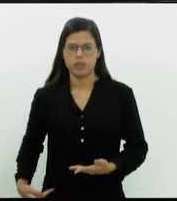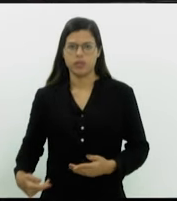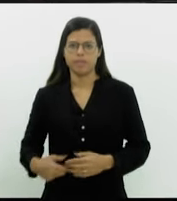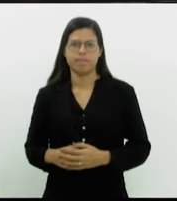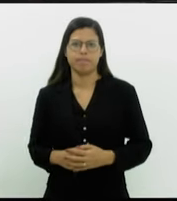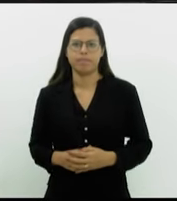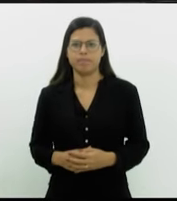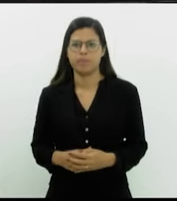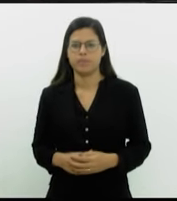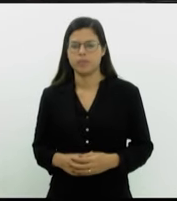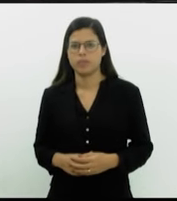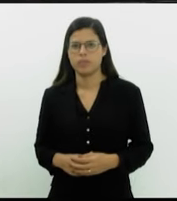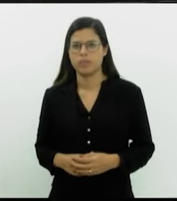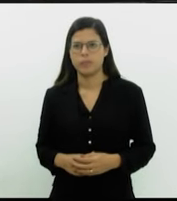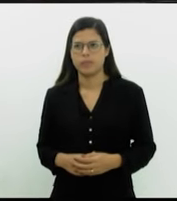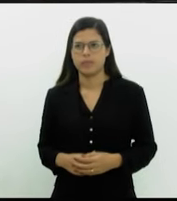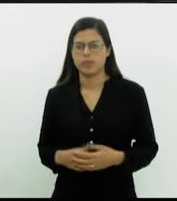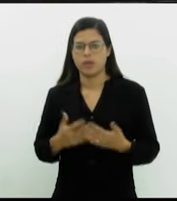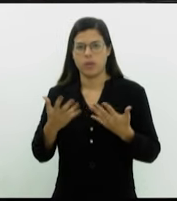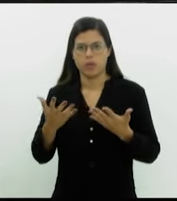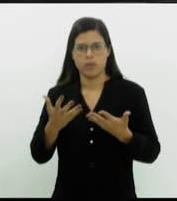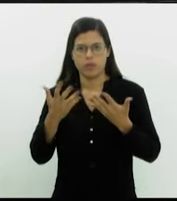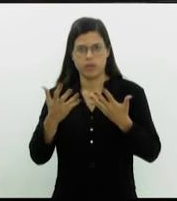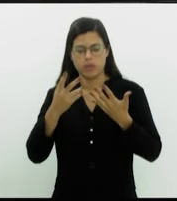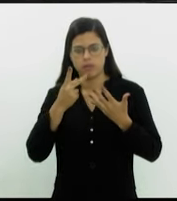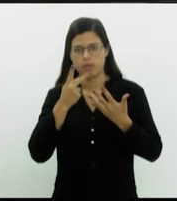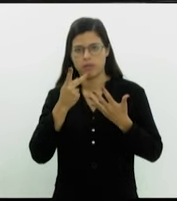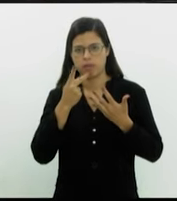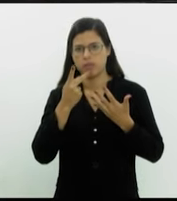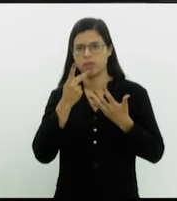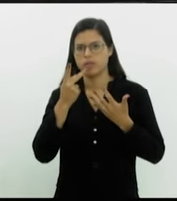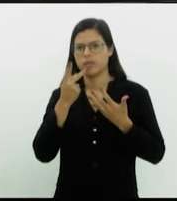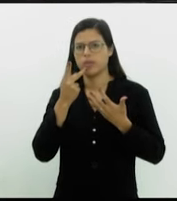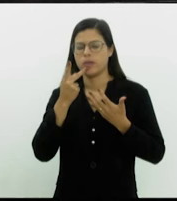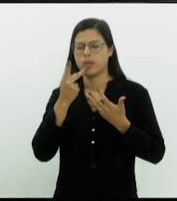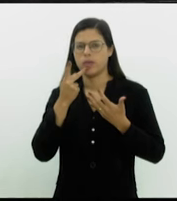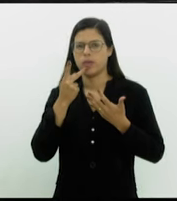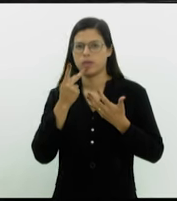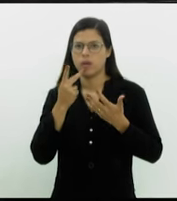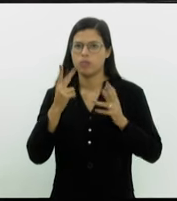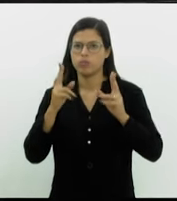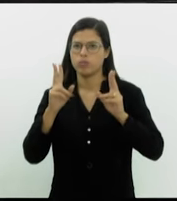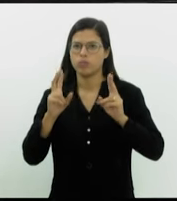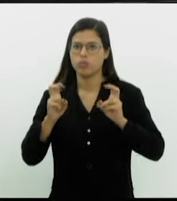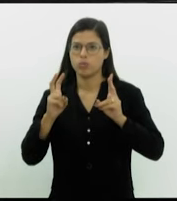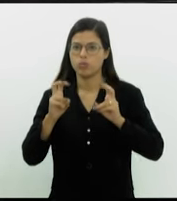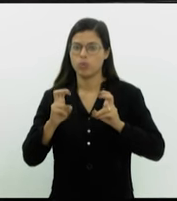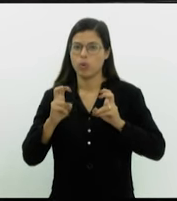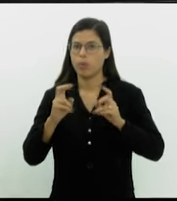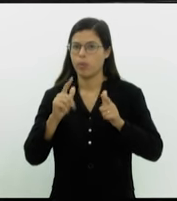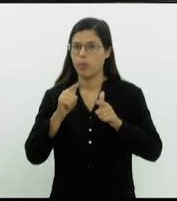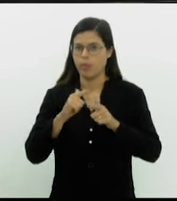queria aqui falar sobre a situação crítica